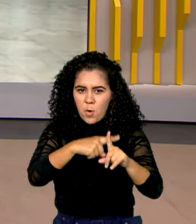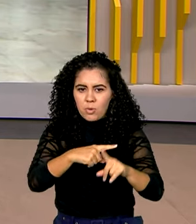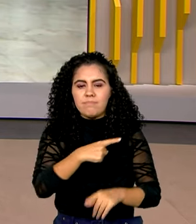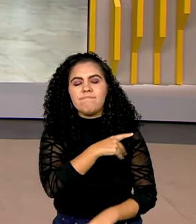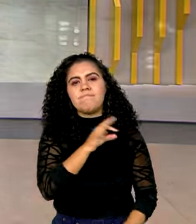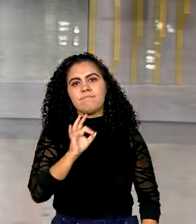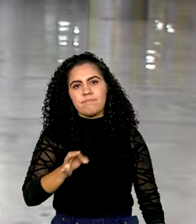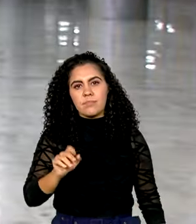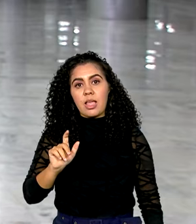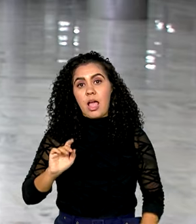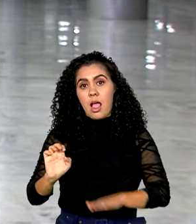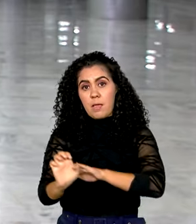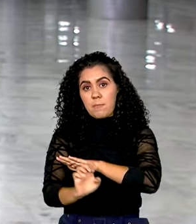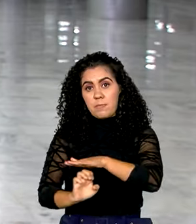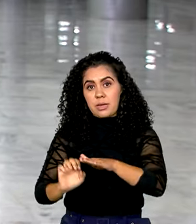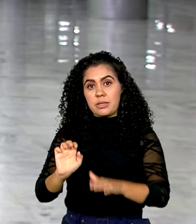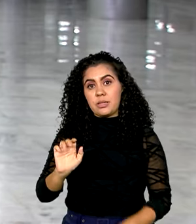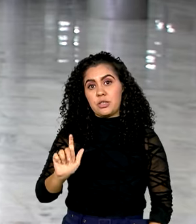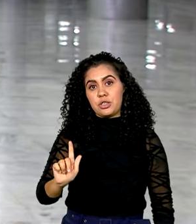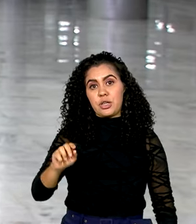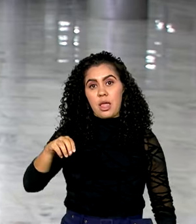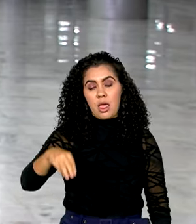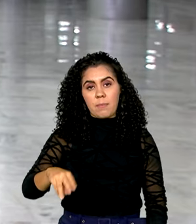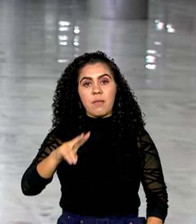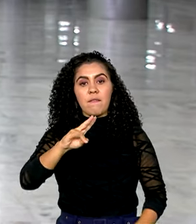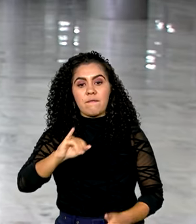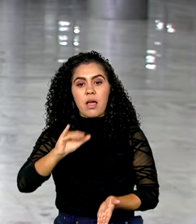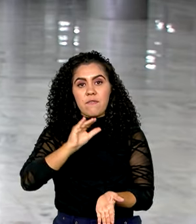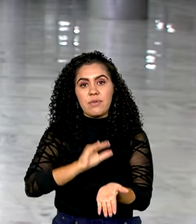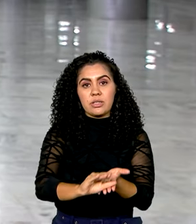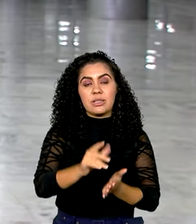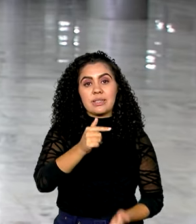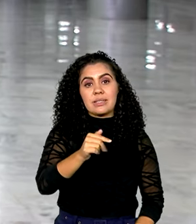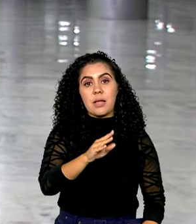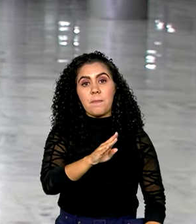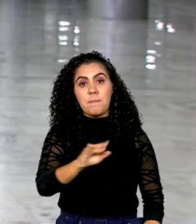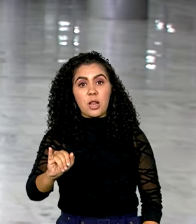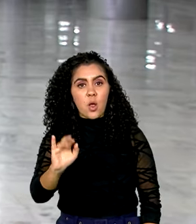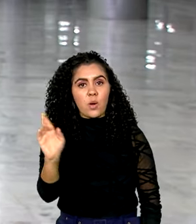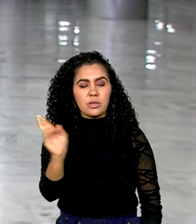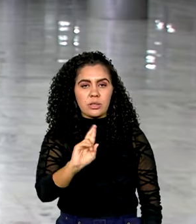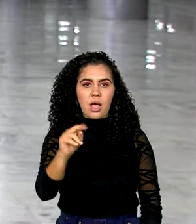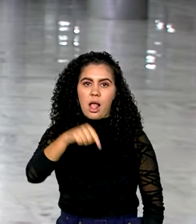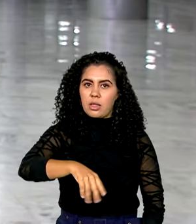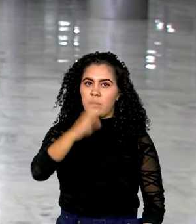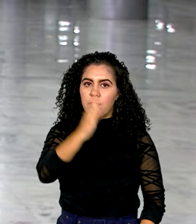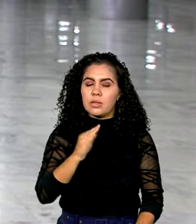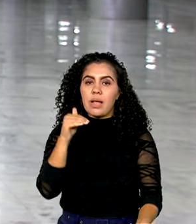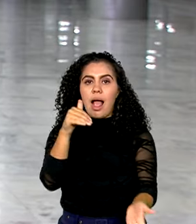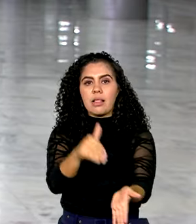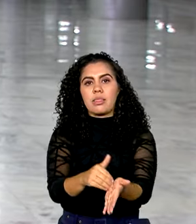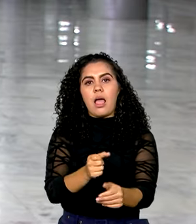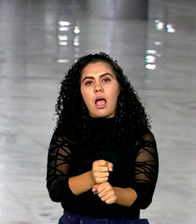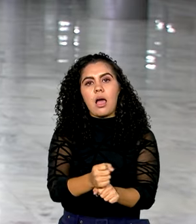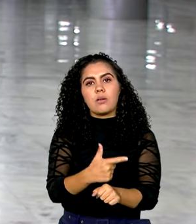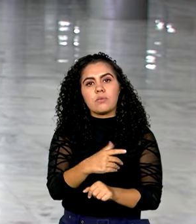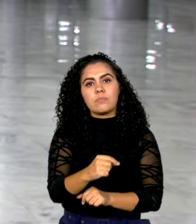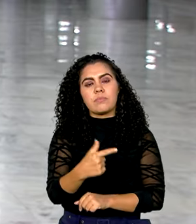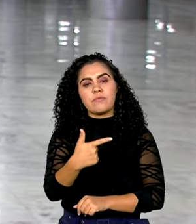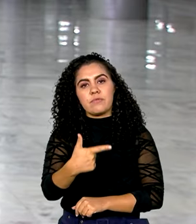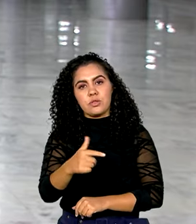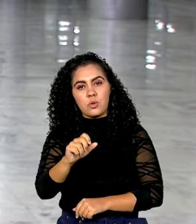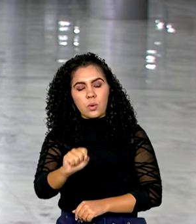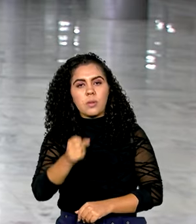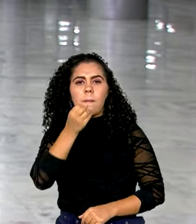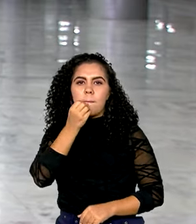pela Chevrolet, disse que vai investir 7 bilhões de reais no Brasil até 2028. Boa noite para você, Roberto. Boa noite a